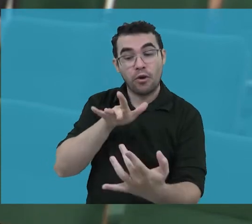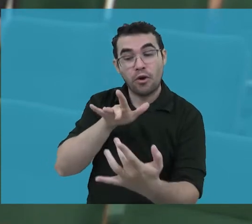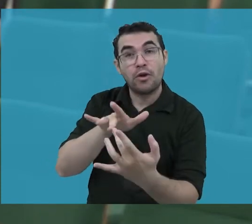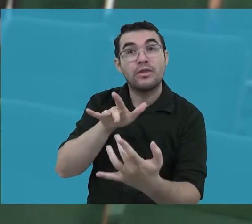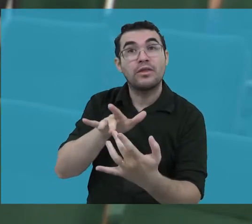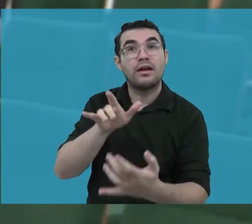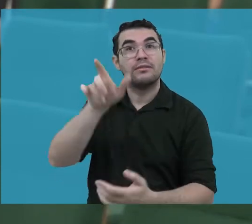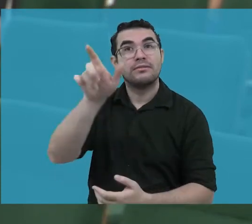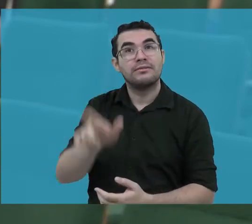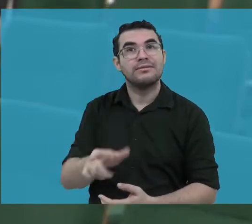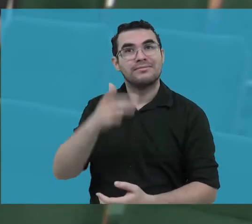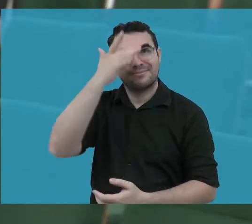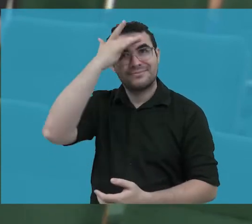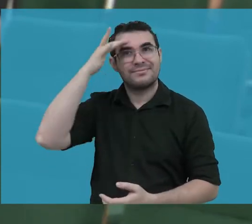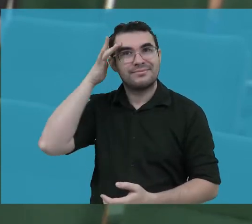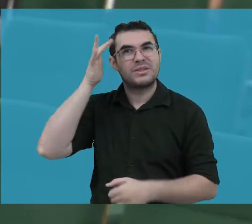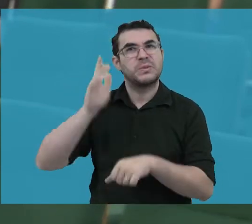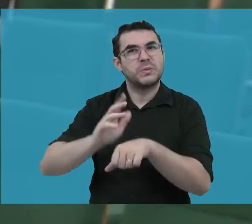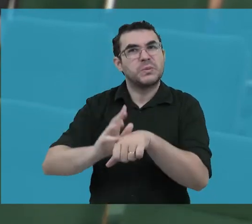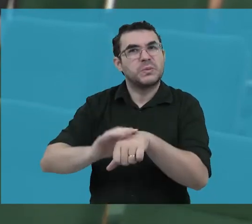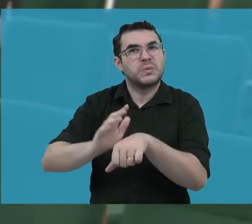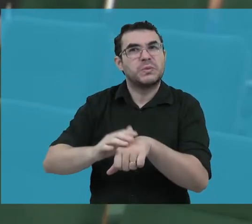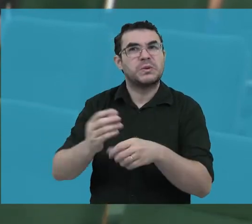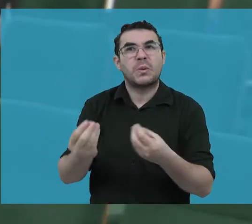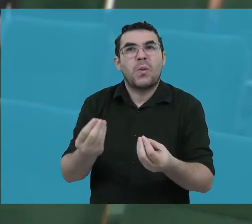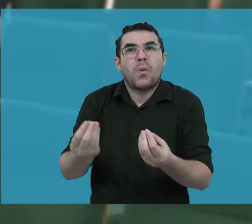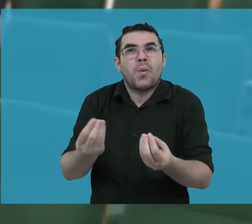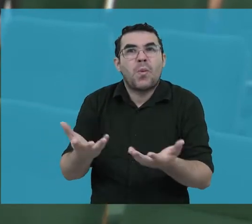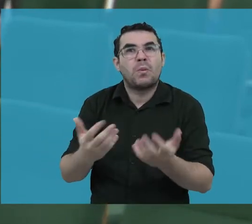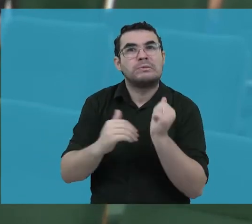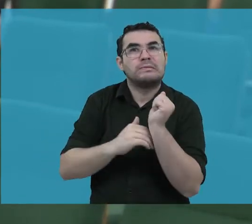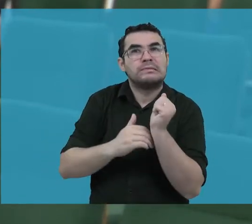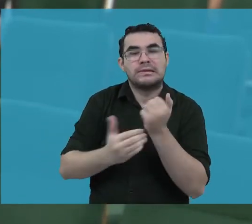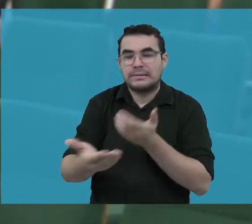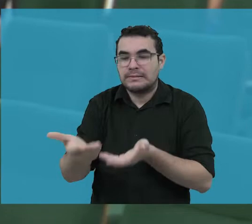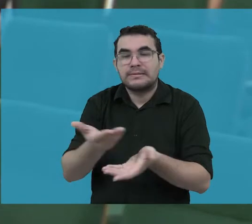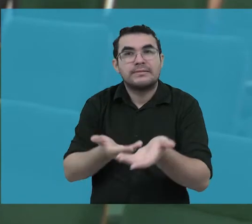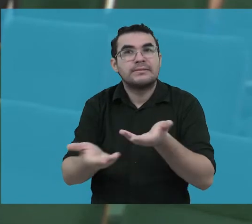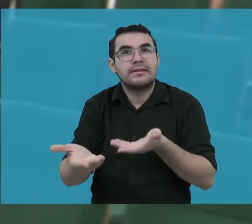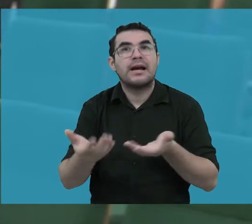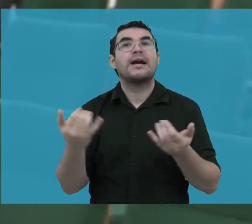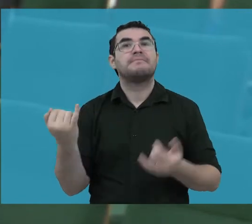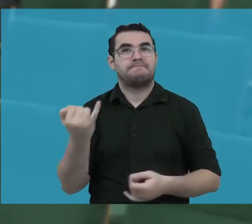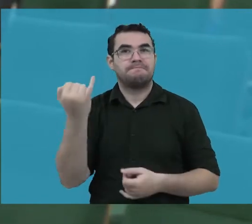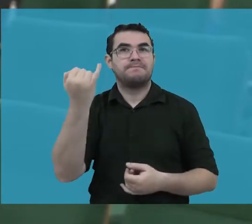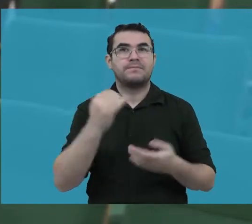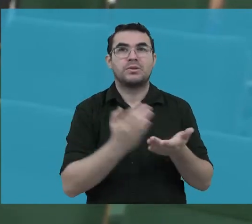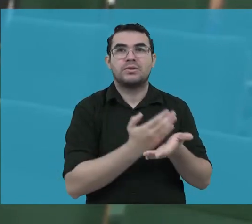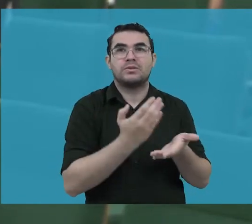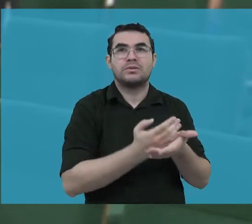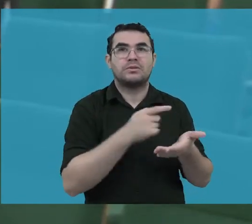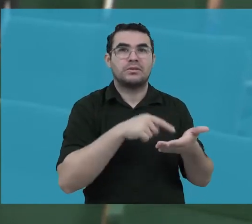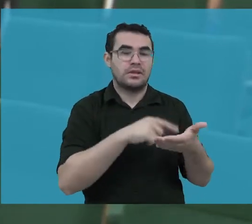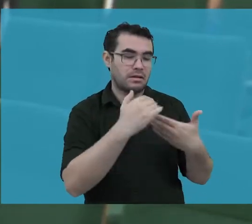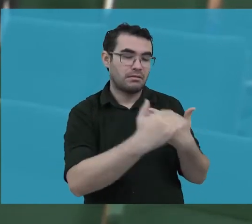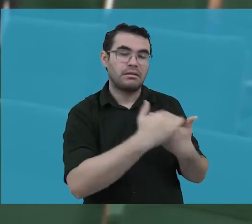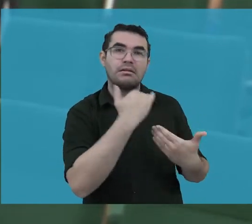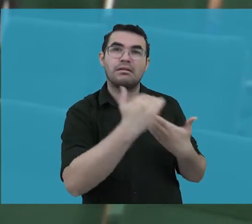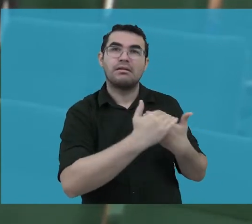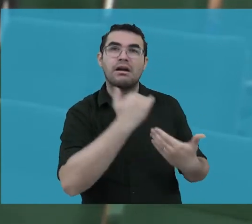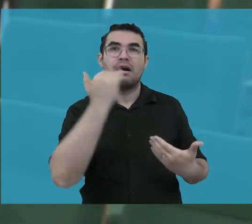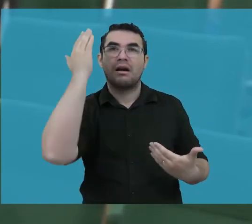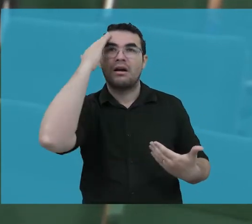entrando em contato direto com o paciente, tendo que preservar o pudor do paciente, todas essas novas questões, é muito importante você ter um código que